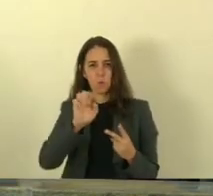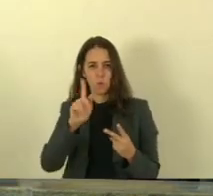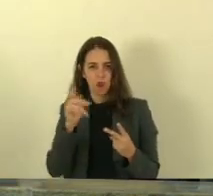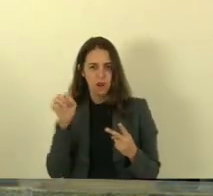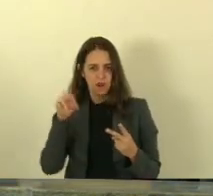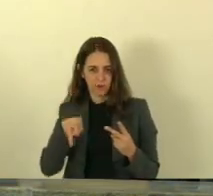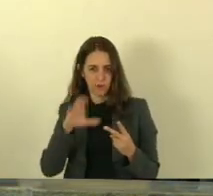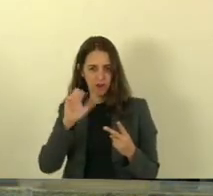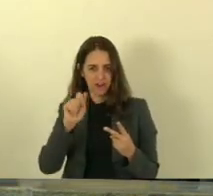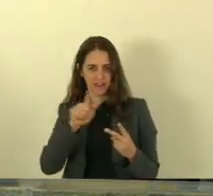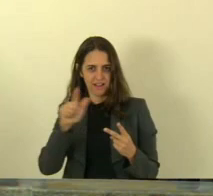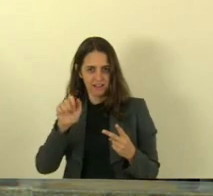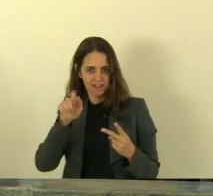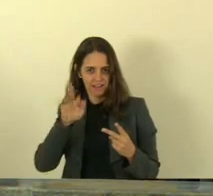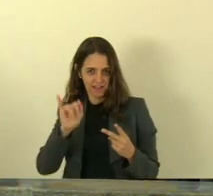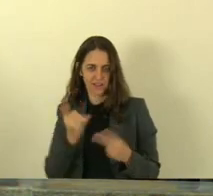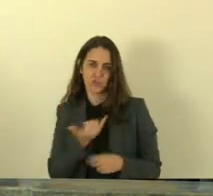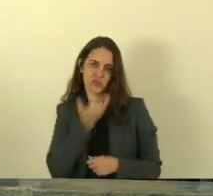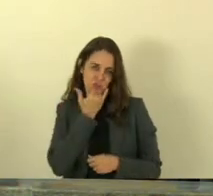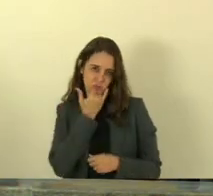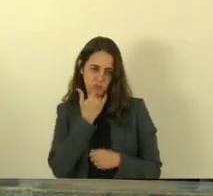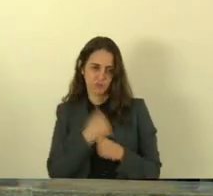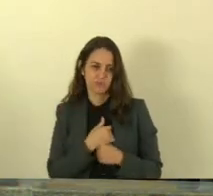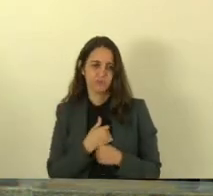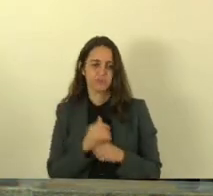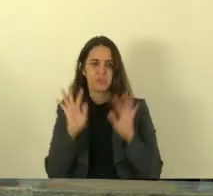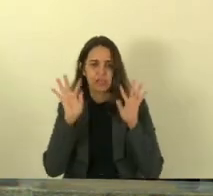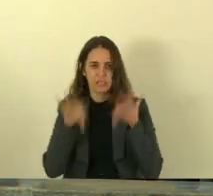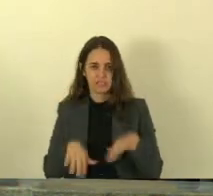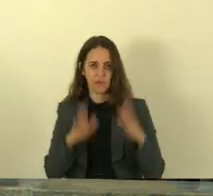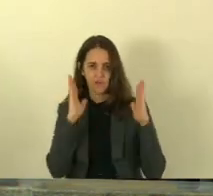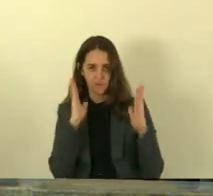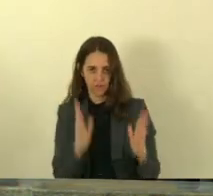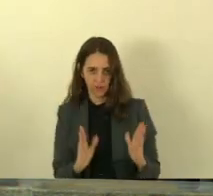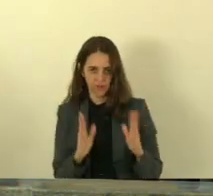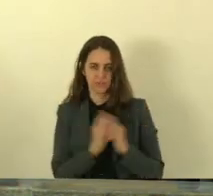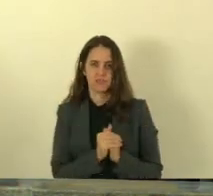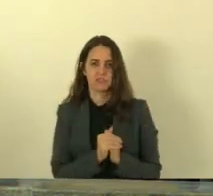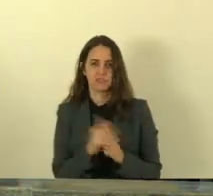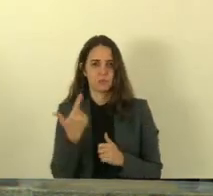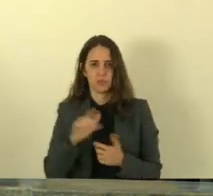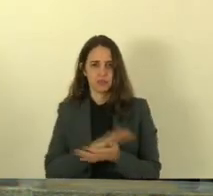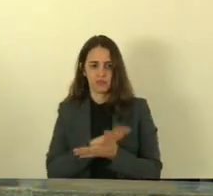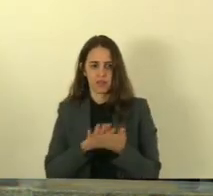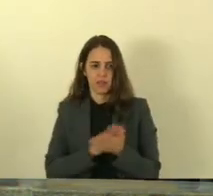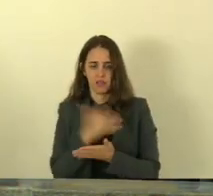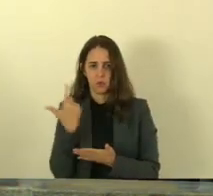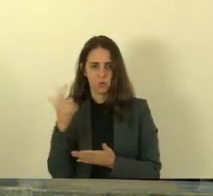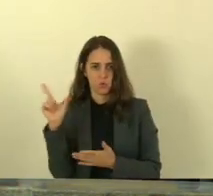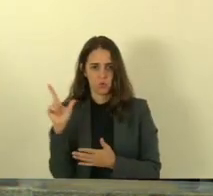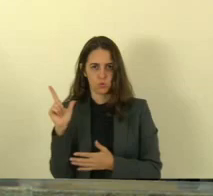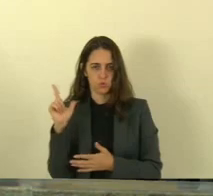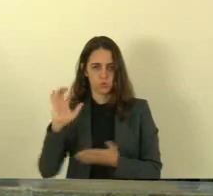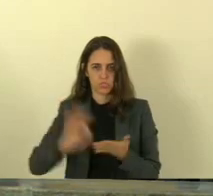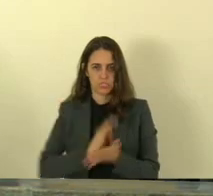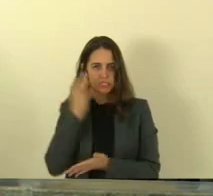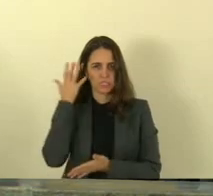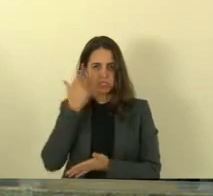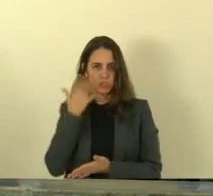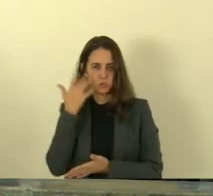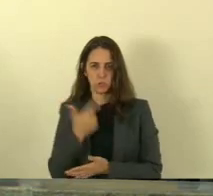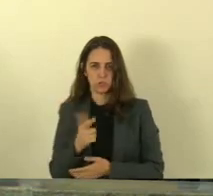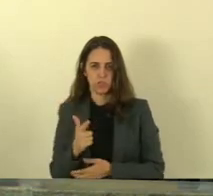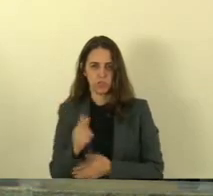mas tendo encerrado esta fase e não tendo outro orador escrito